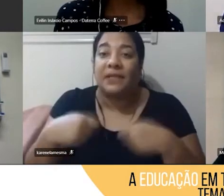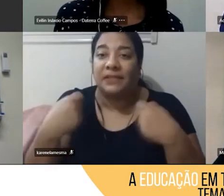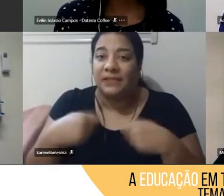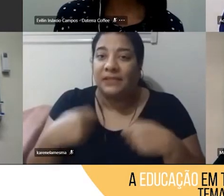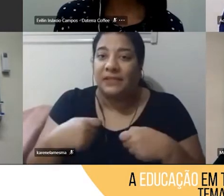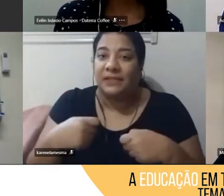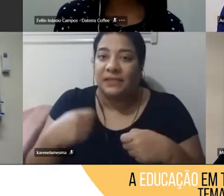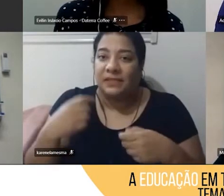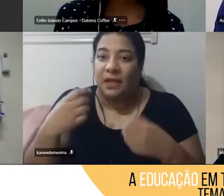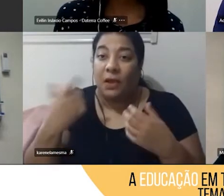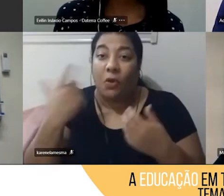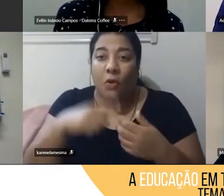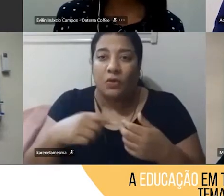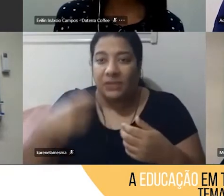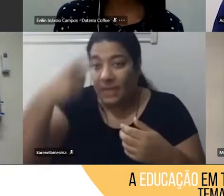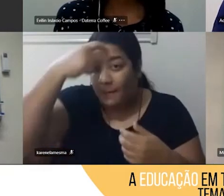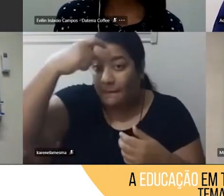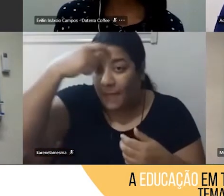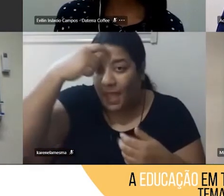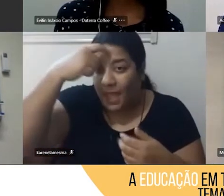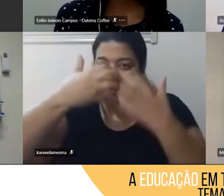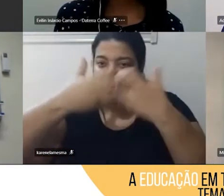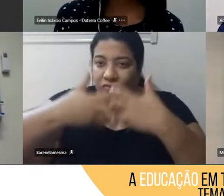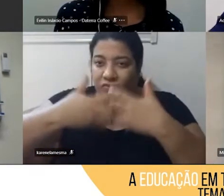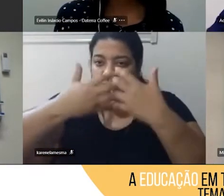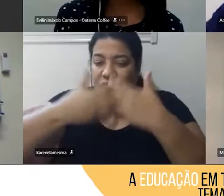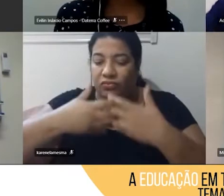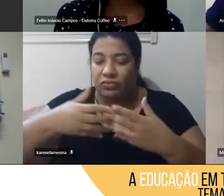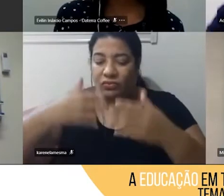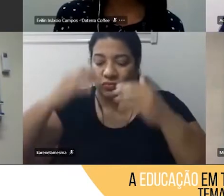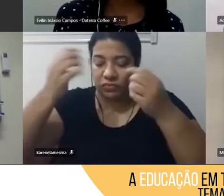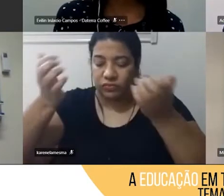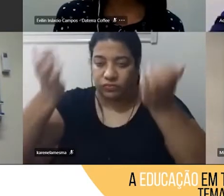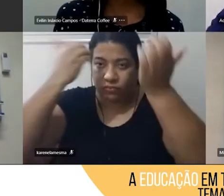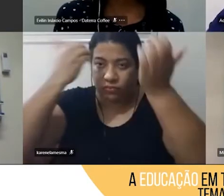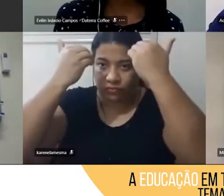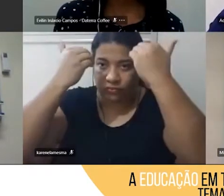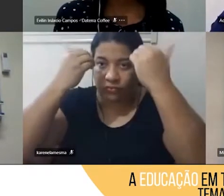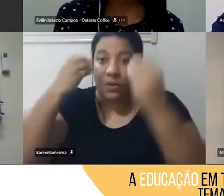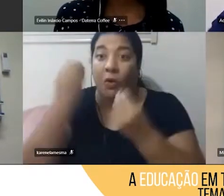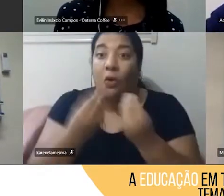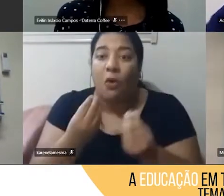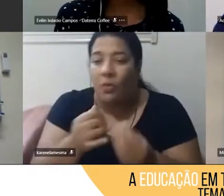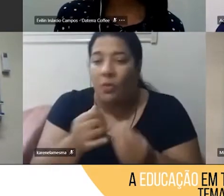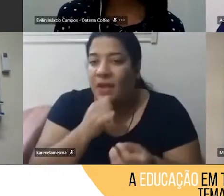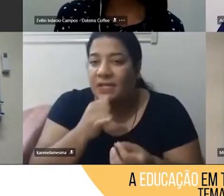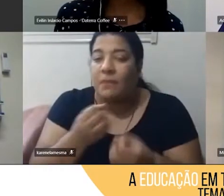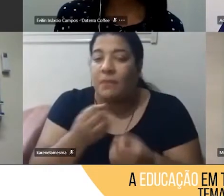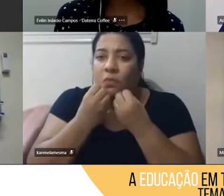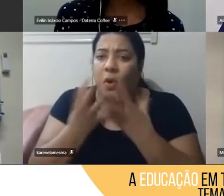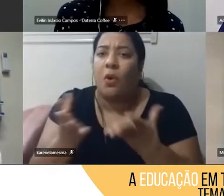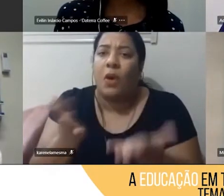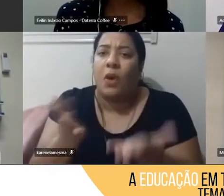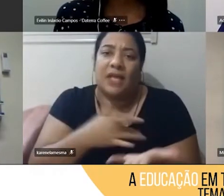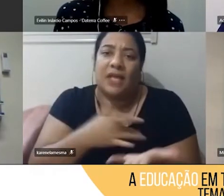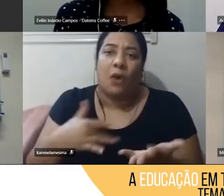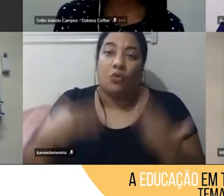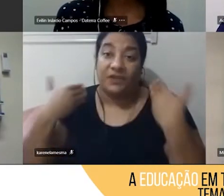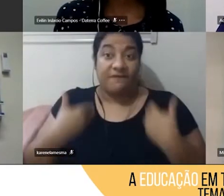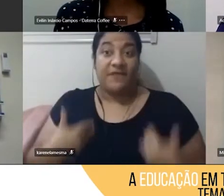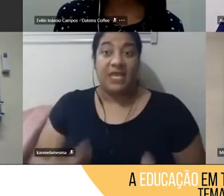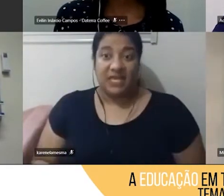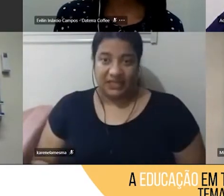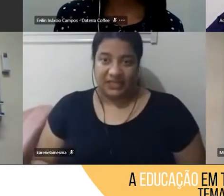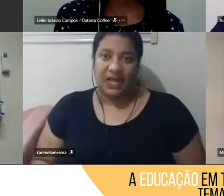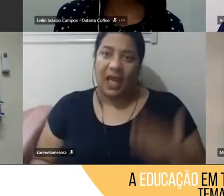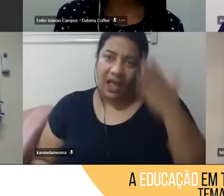a sua mente? Então, se eu fosse pedir uma receita para vocês aqui para a gente ter uma boa saúde física, eu sei que aí no chat